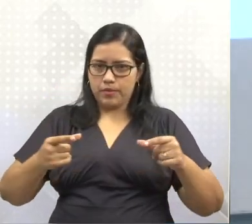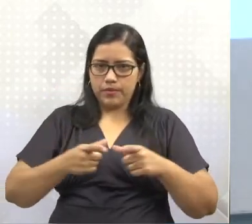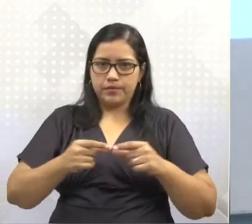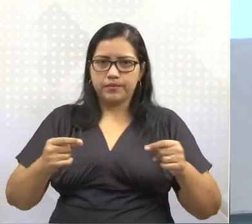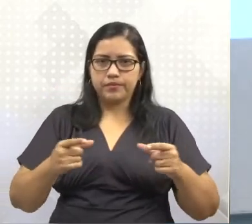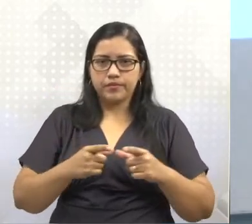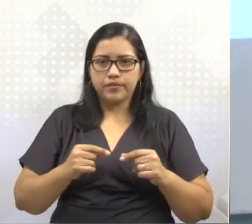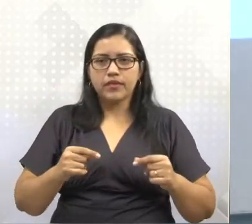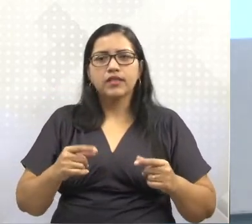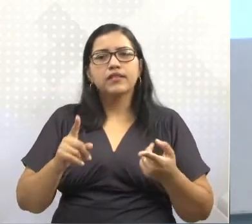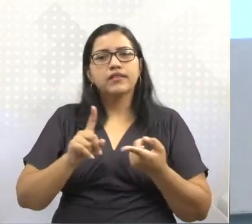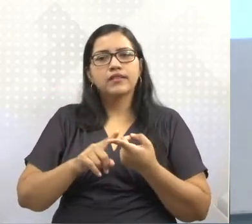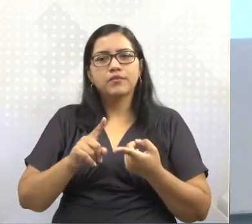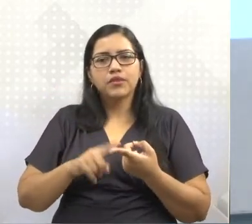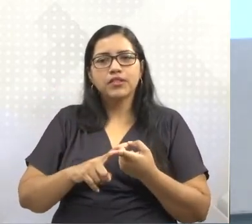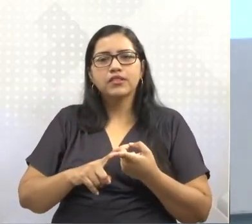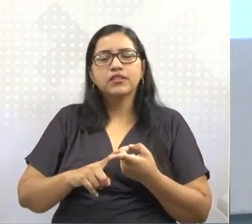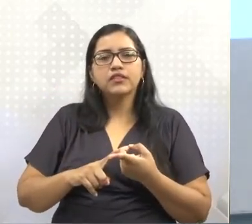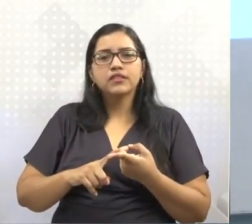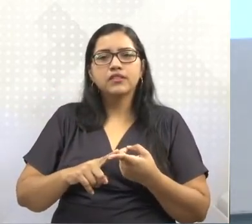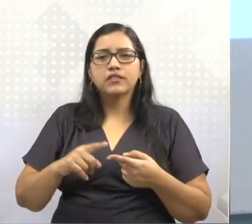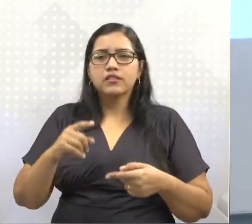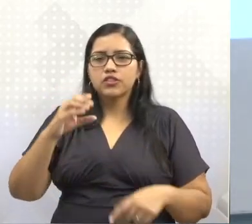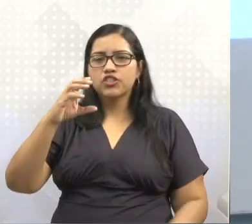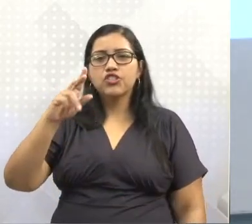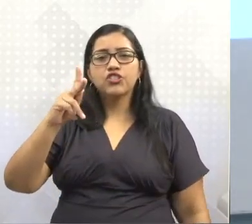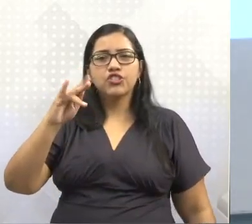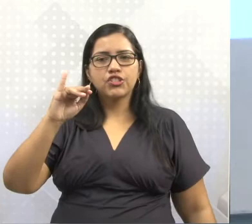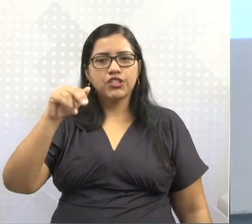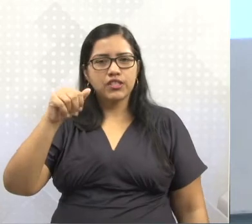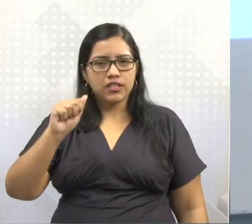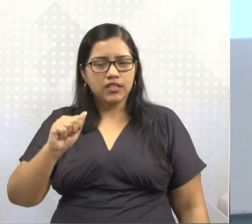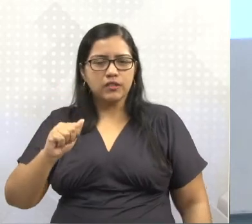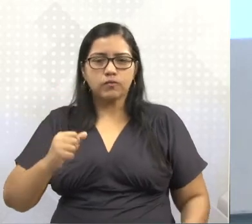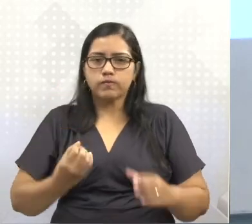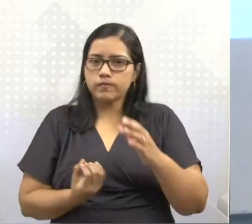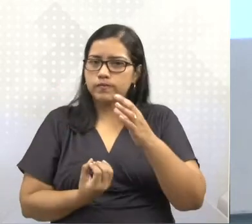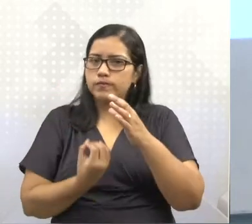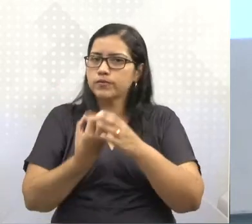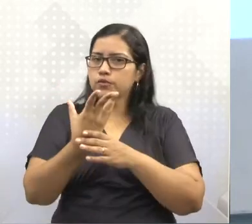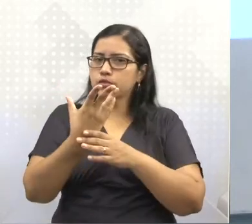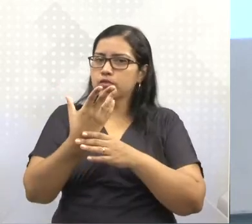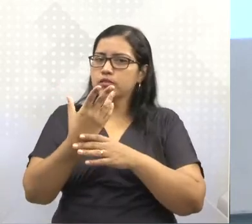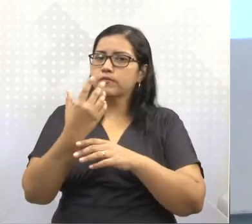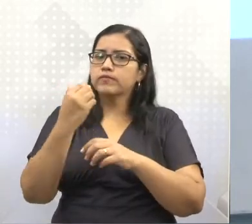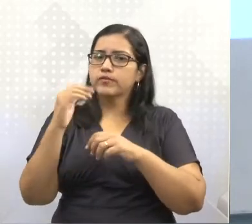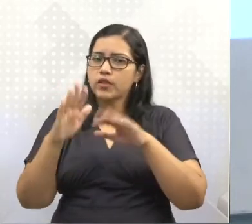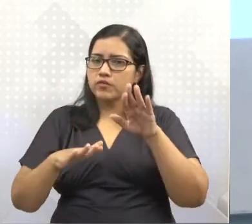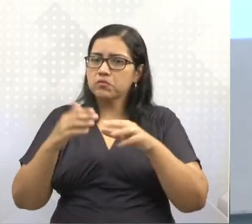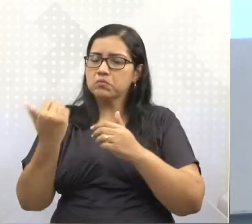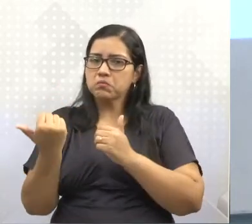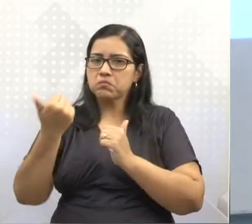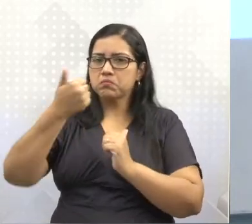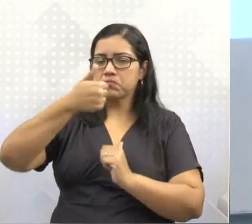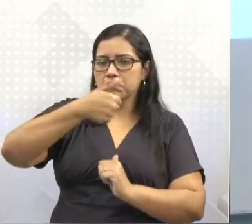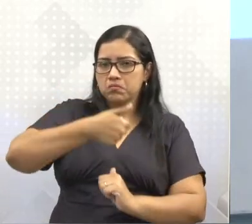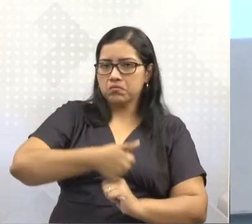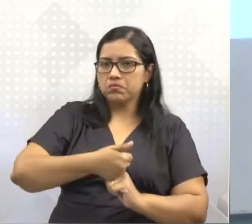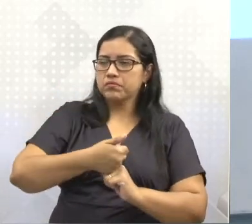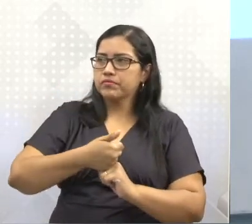com uma grande potência europeia que, dentre alguns anos, está para passar, segundo estimativas,